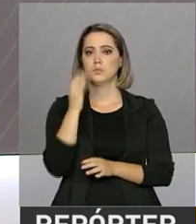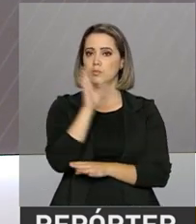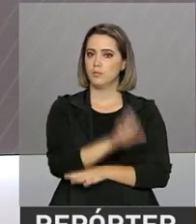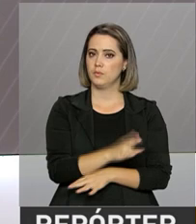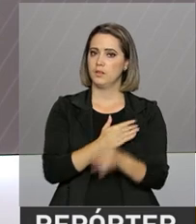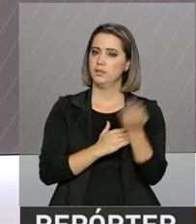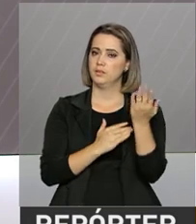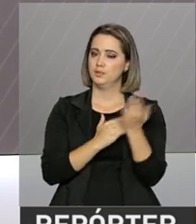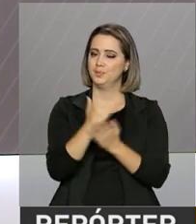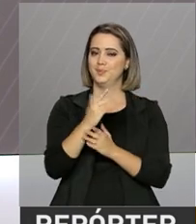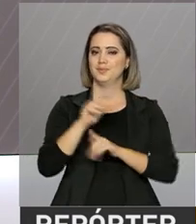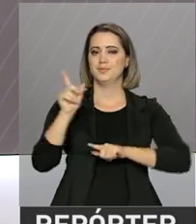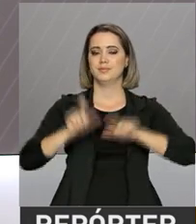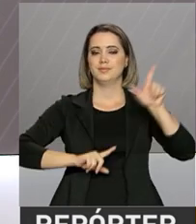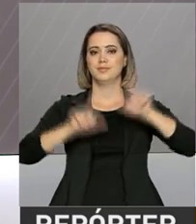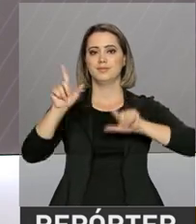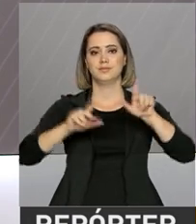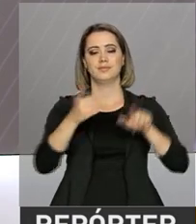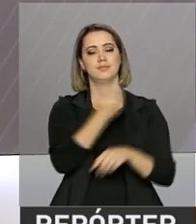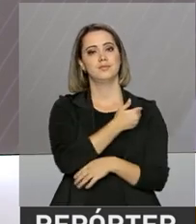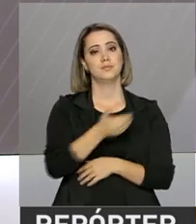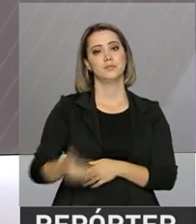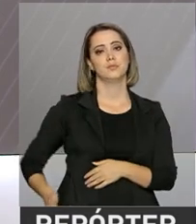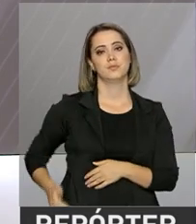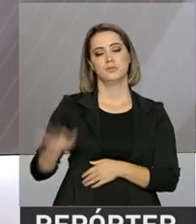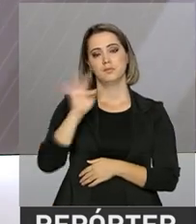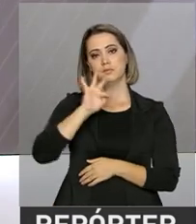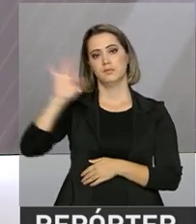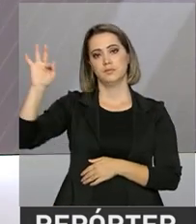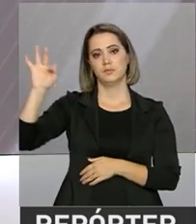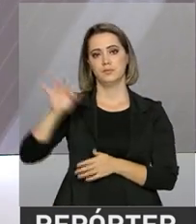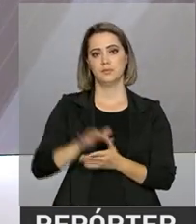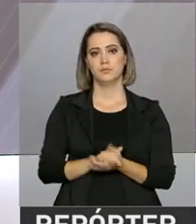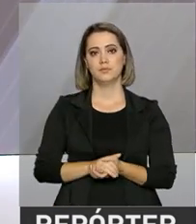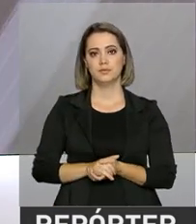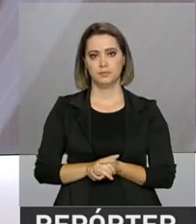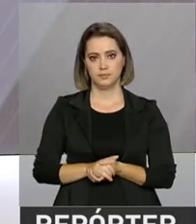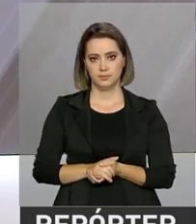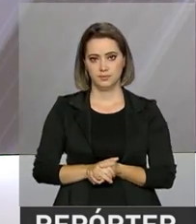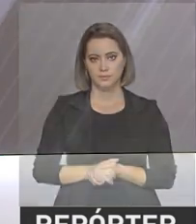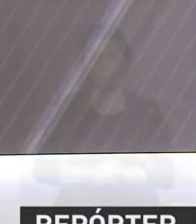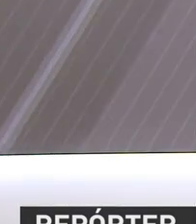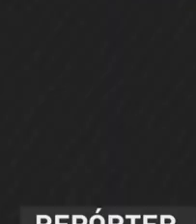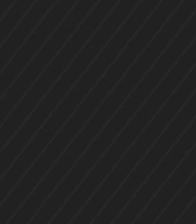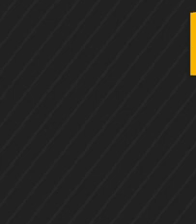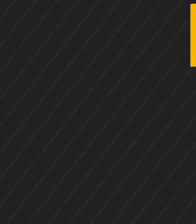Uma ótima tarde para você. Continue com a gente aqui na NBR, a TV do Governo Federal.